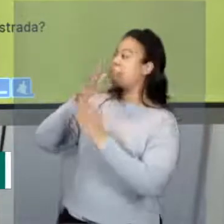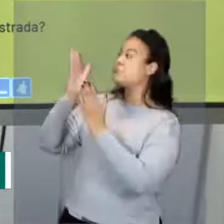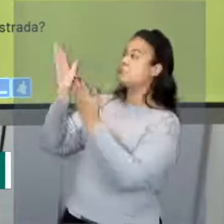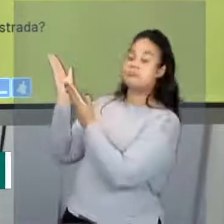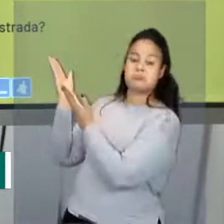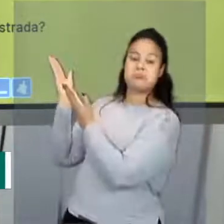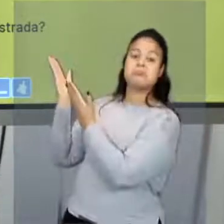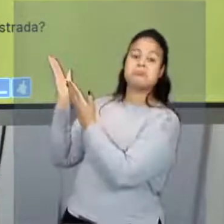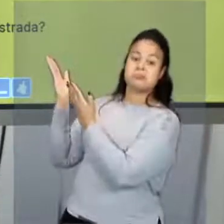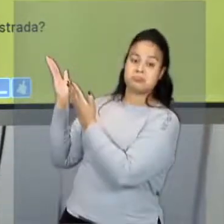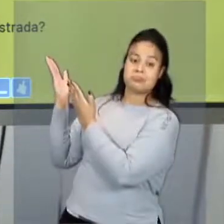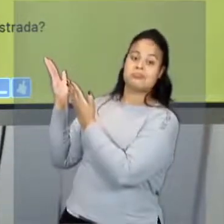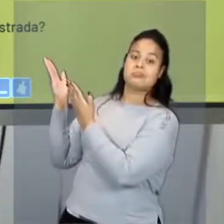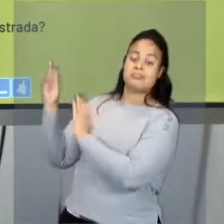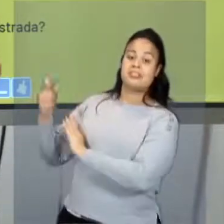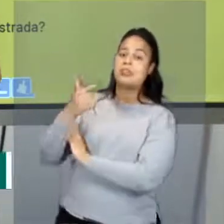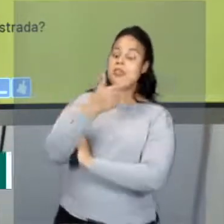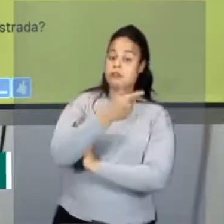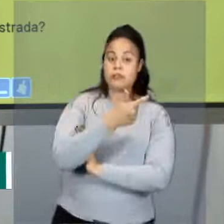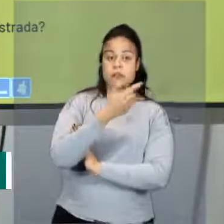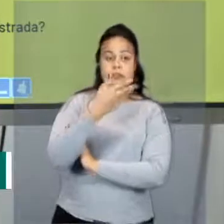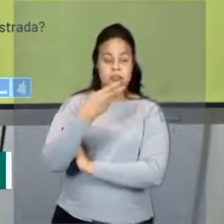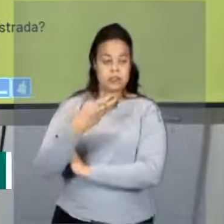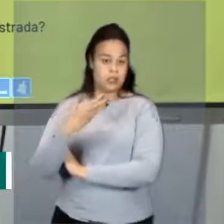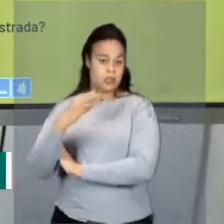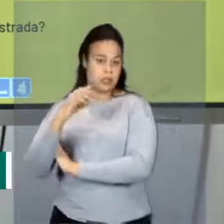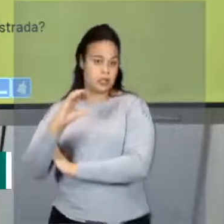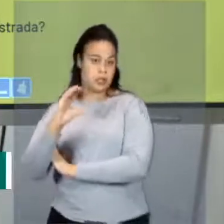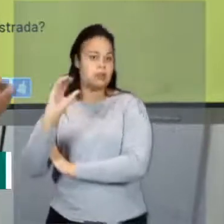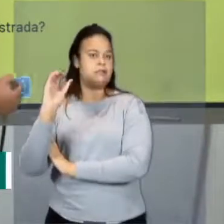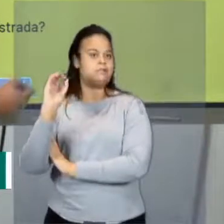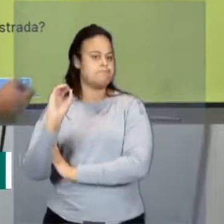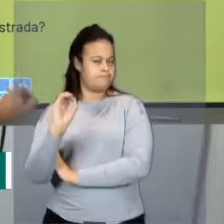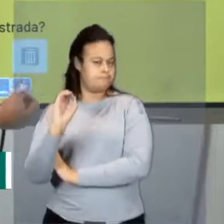23 graus Celsius.